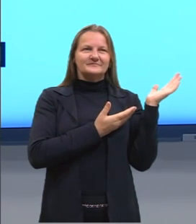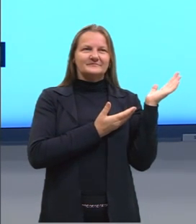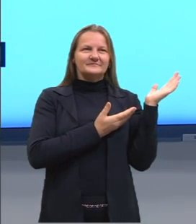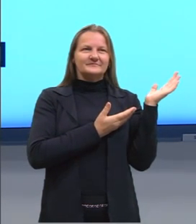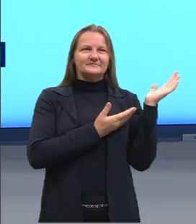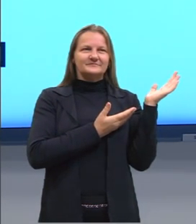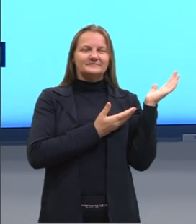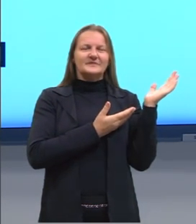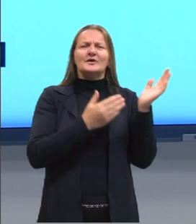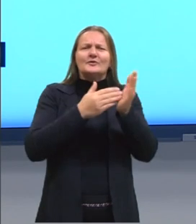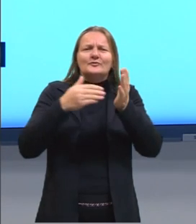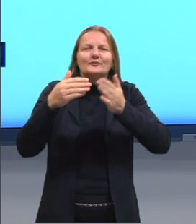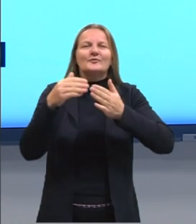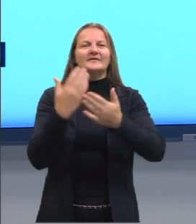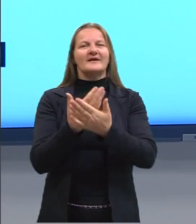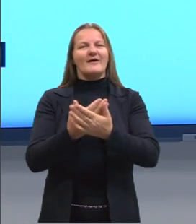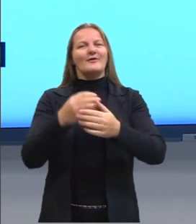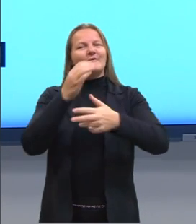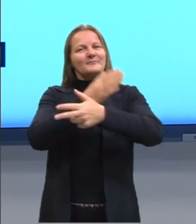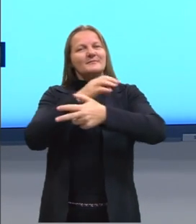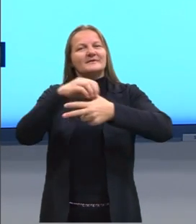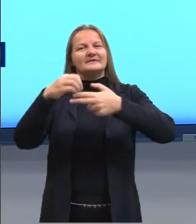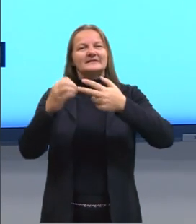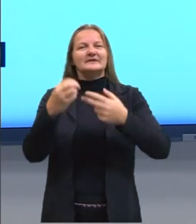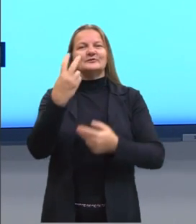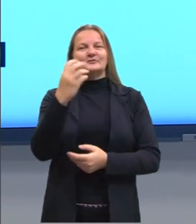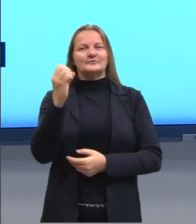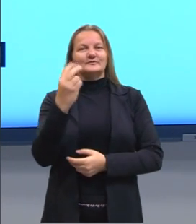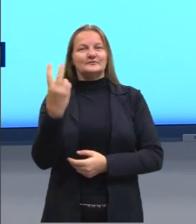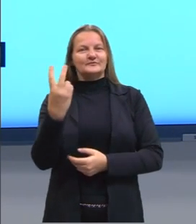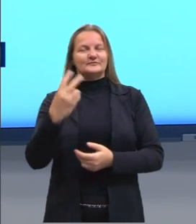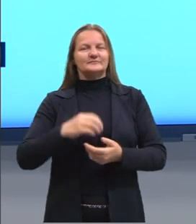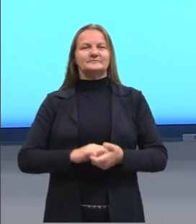todas as nossas aulas do pré-ENEM de 2022.